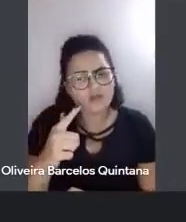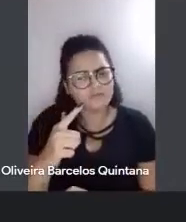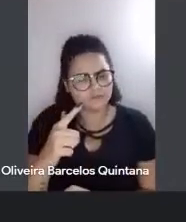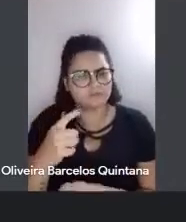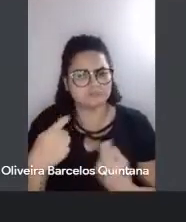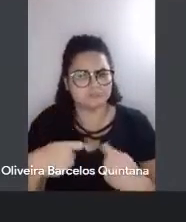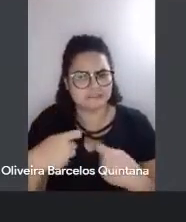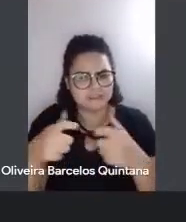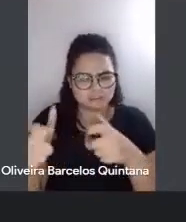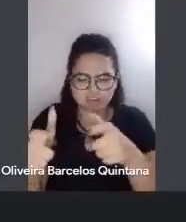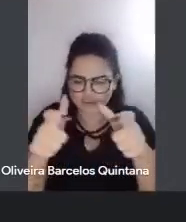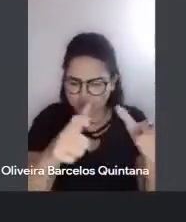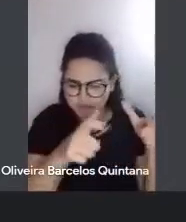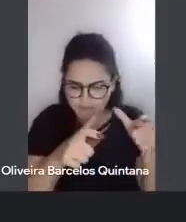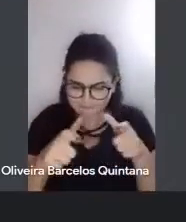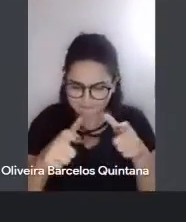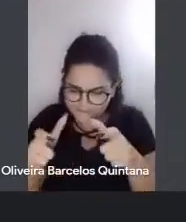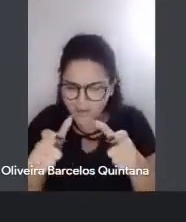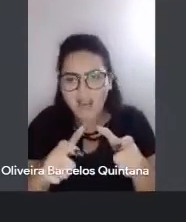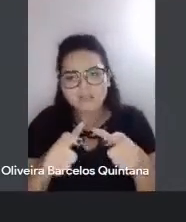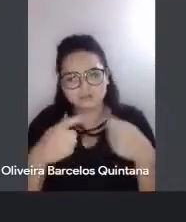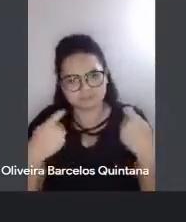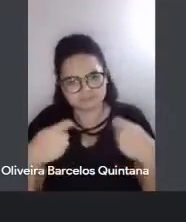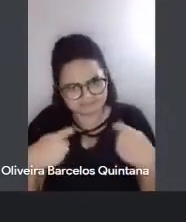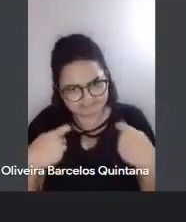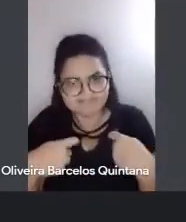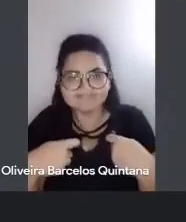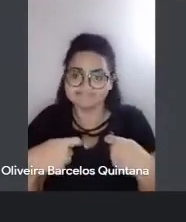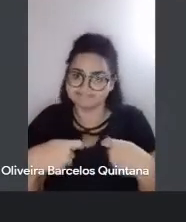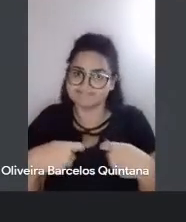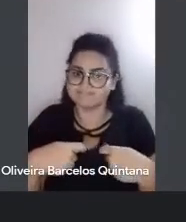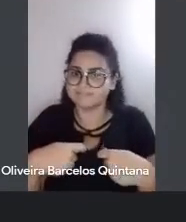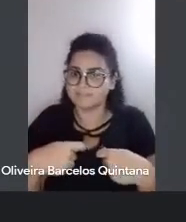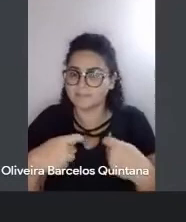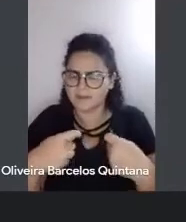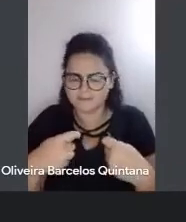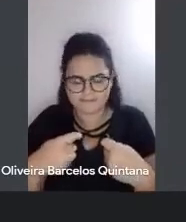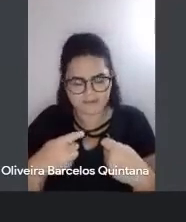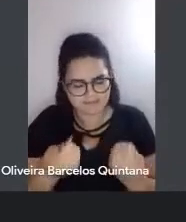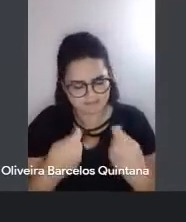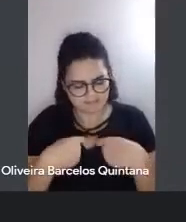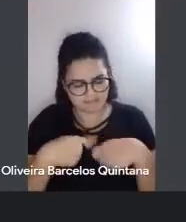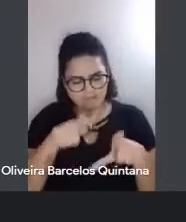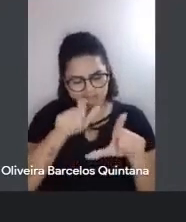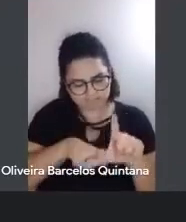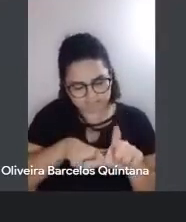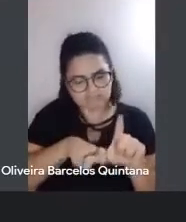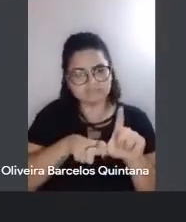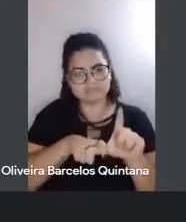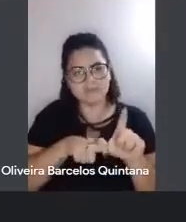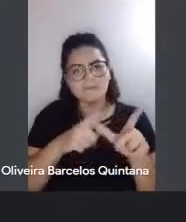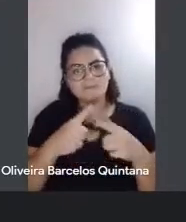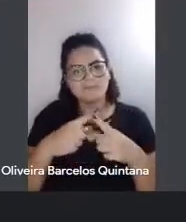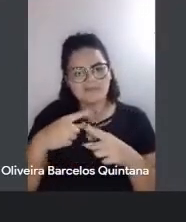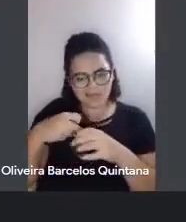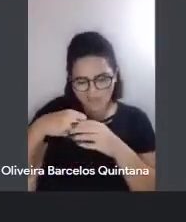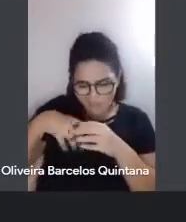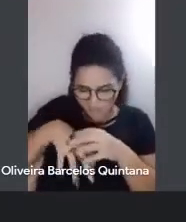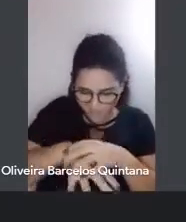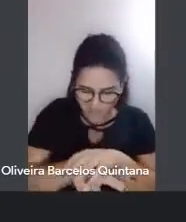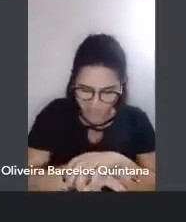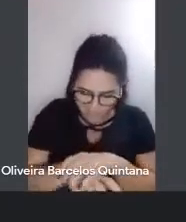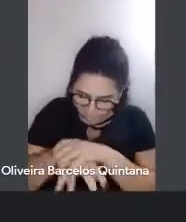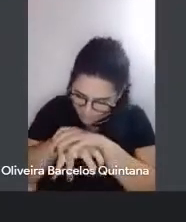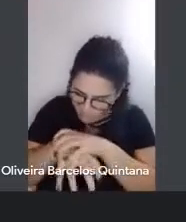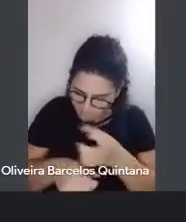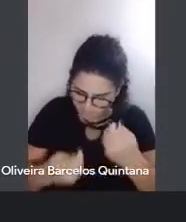espacialidade, do território, acho que isso, assim, nos ancora também, acho que são raízes também, né, agora